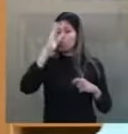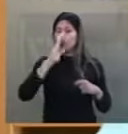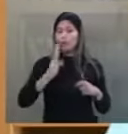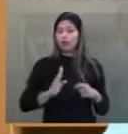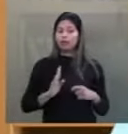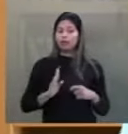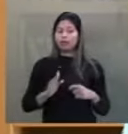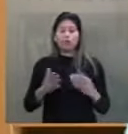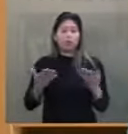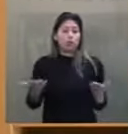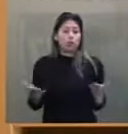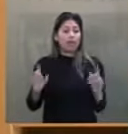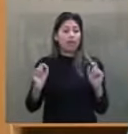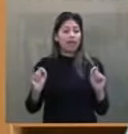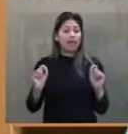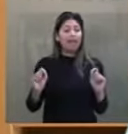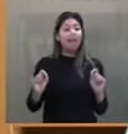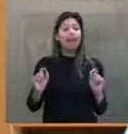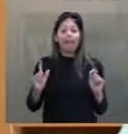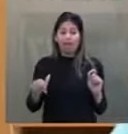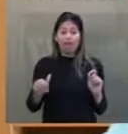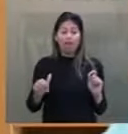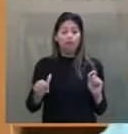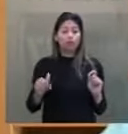Quem são esses professores?